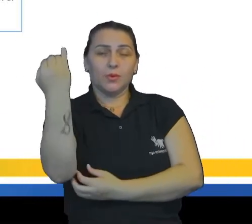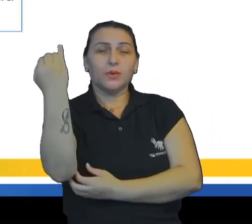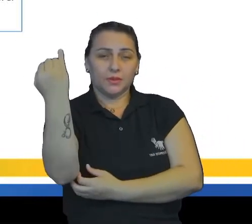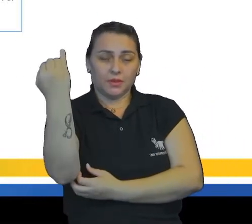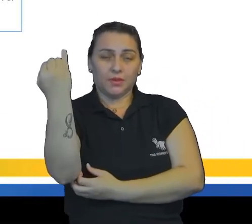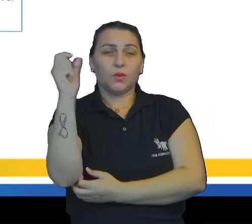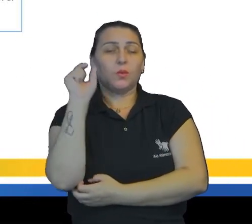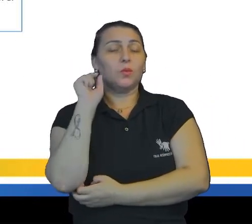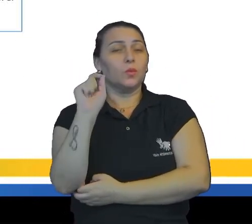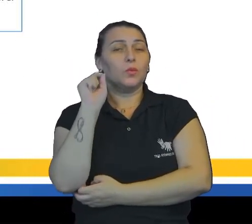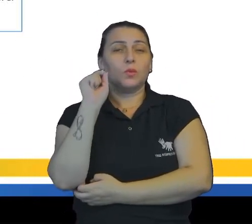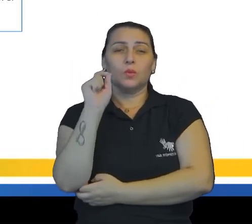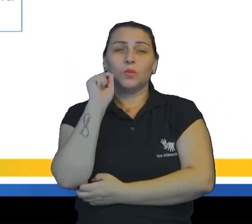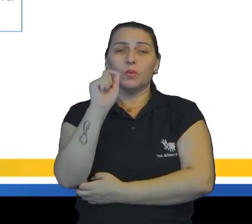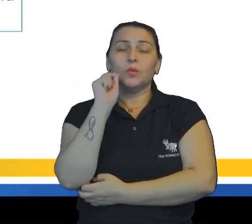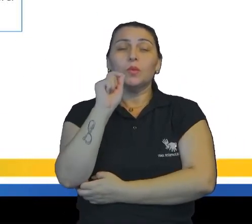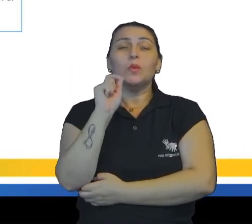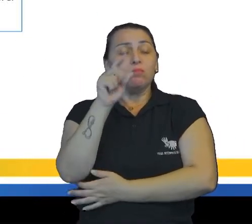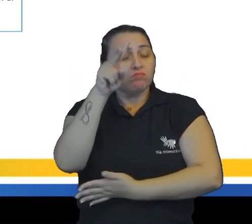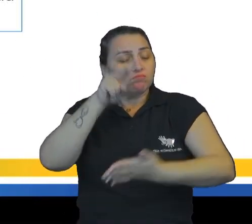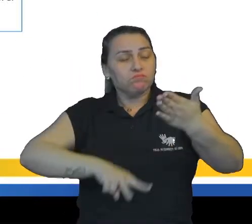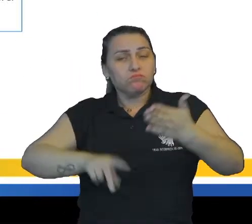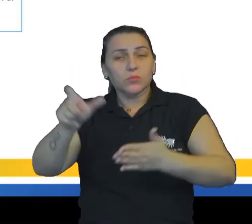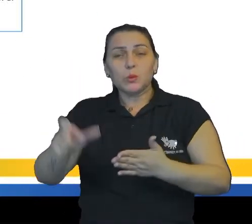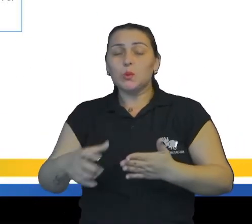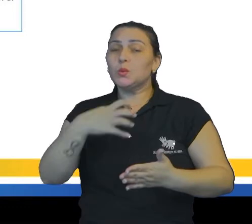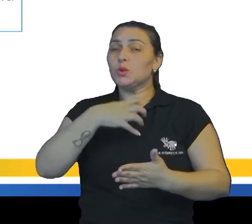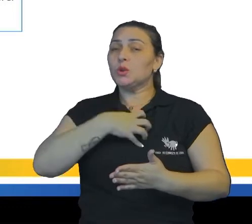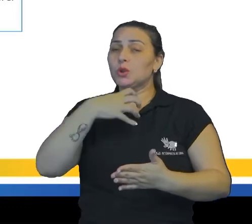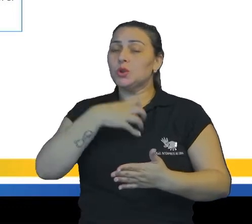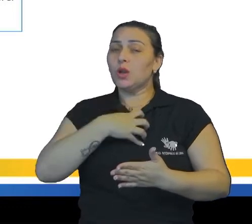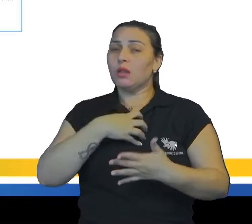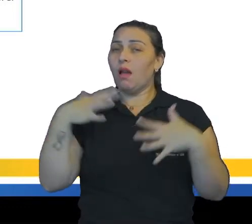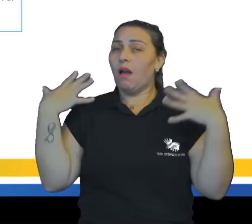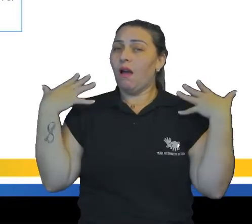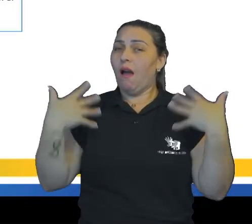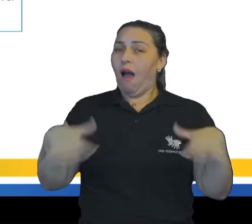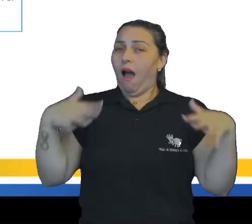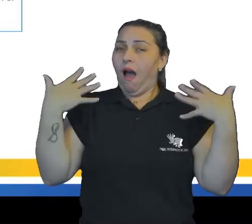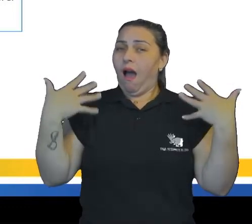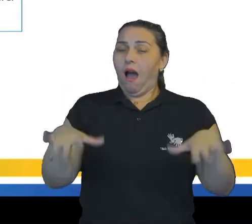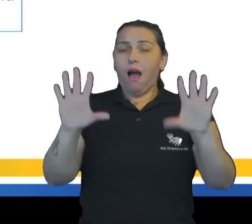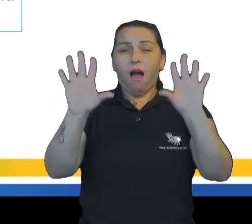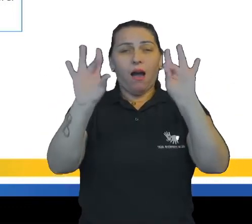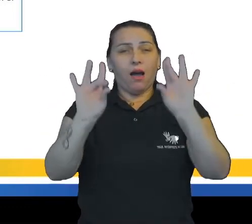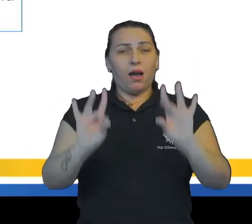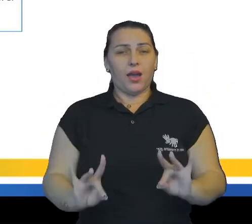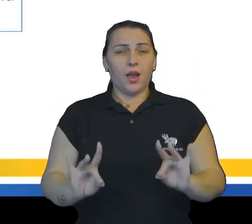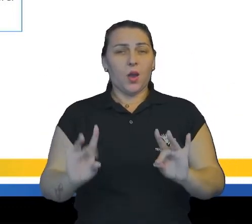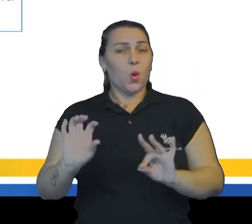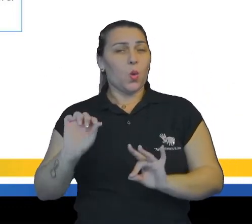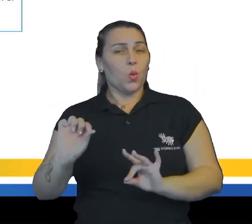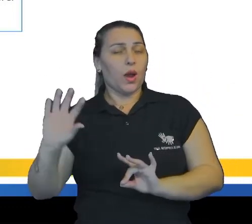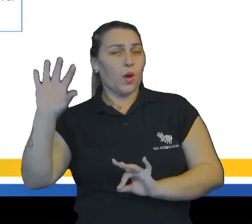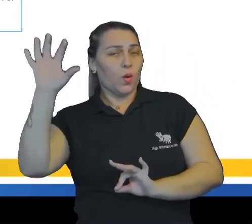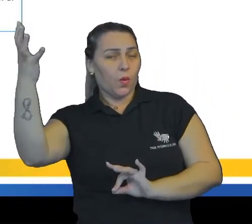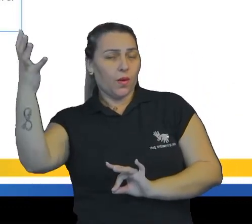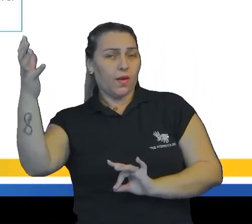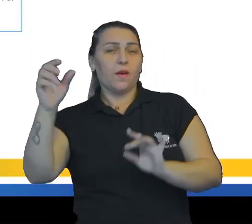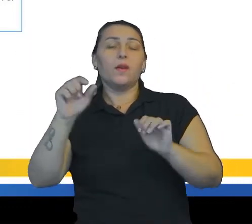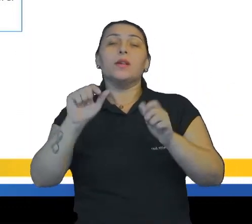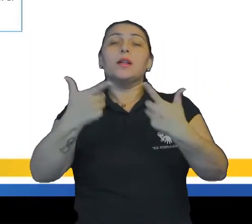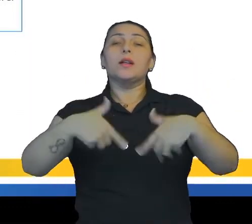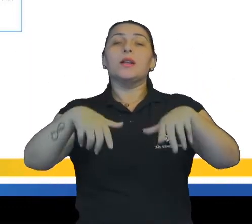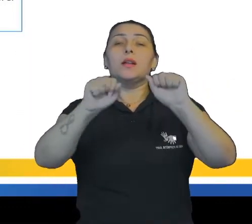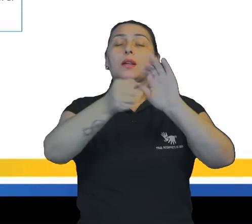O que provoca essas sensações no leitor é a forma exagerada de descrever a cena. Isso significa que a autora fez